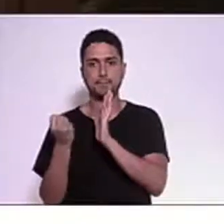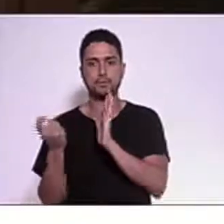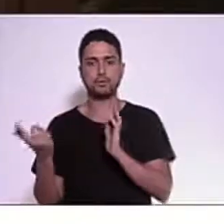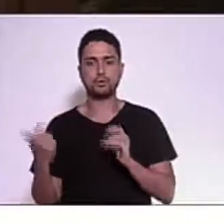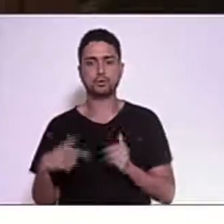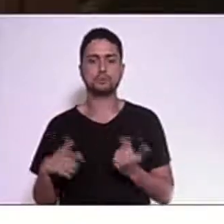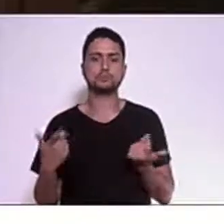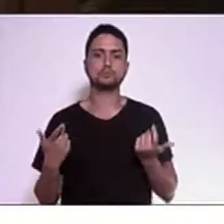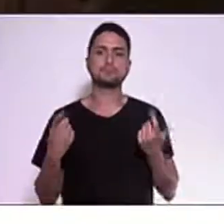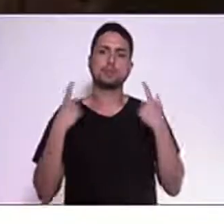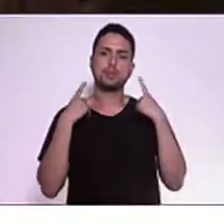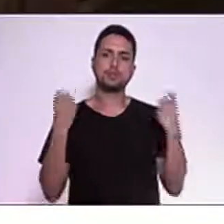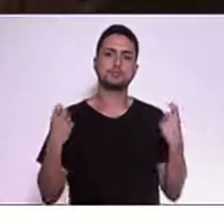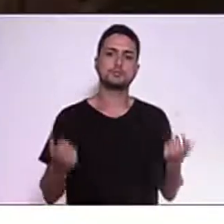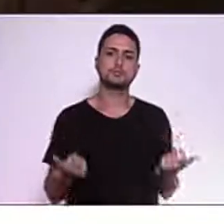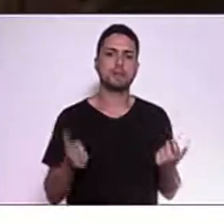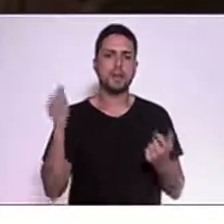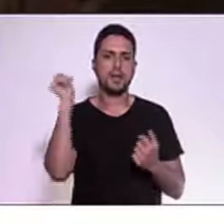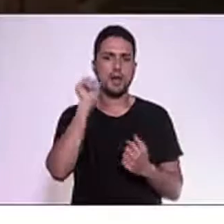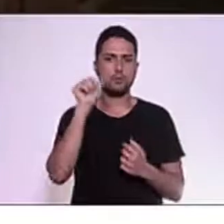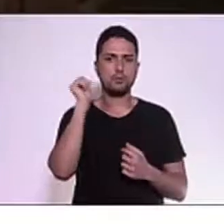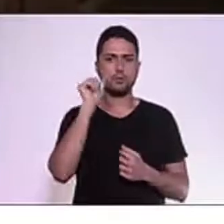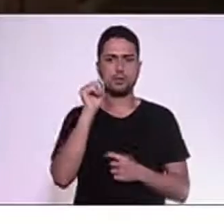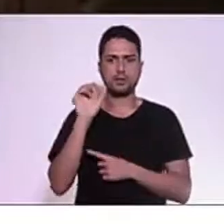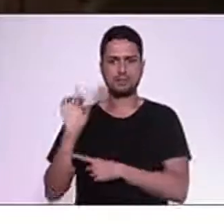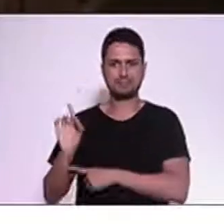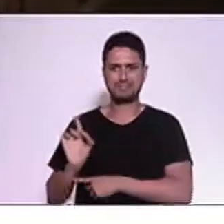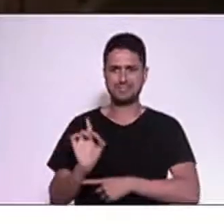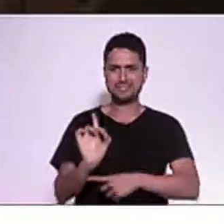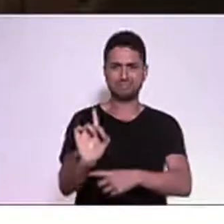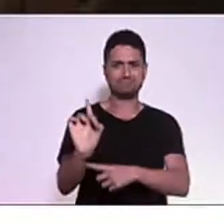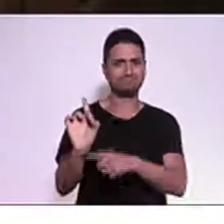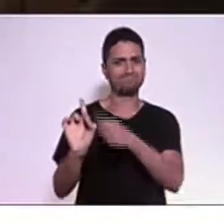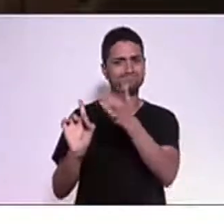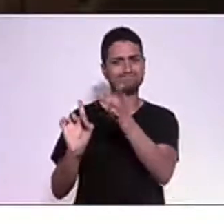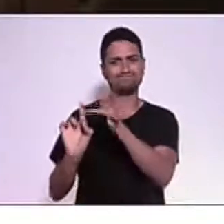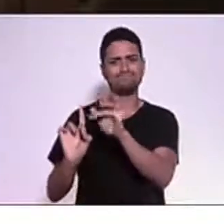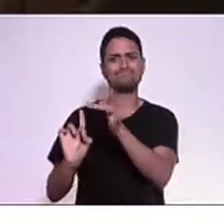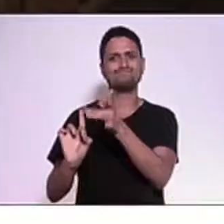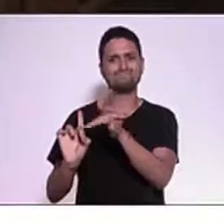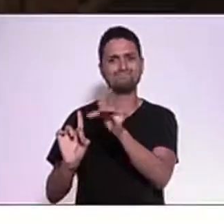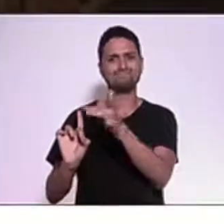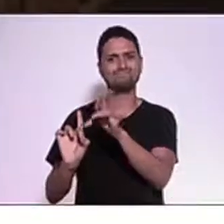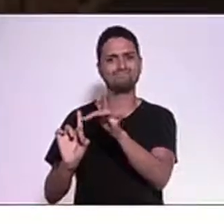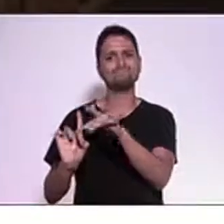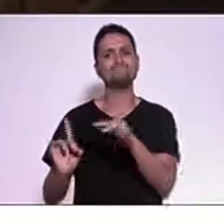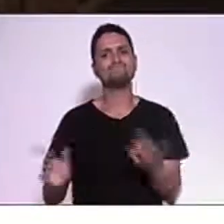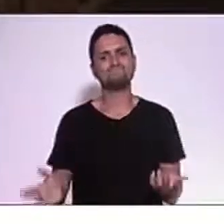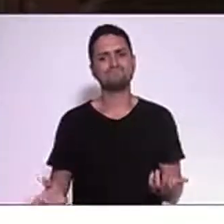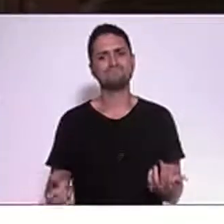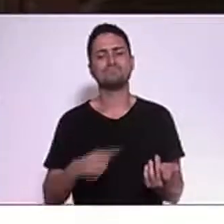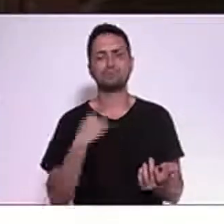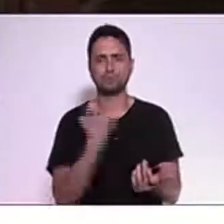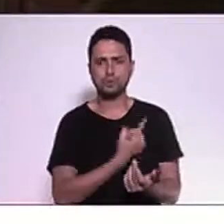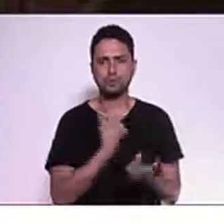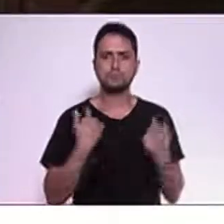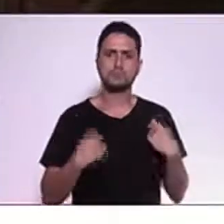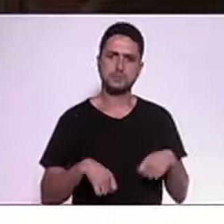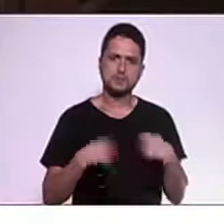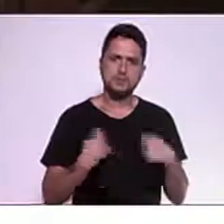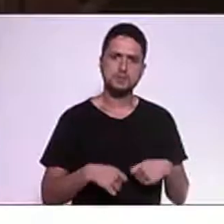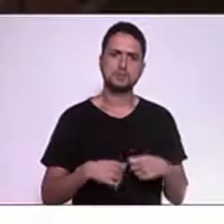mulher sendo colocada ali numa situação extremamente de vulnerabilidade e o quanto que a gente precisa